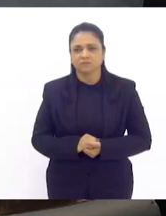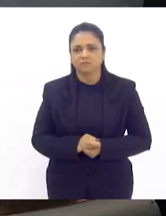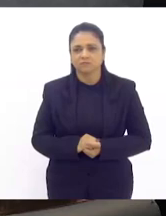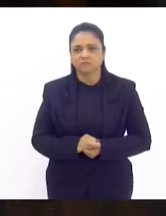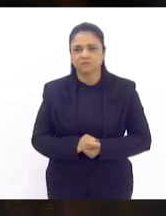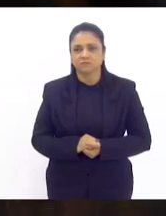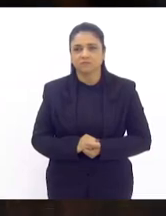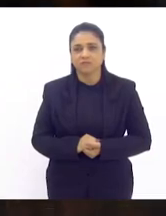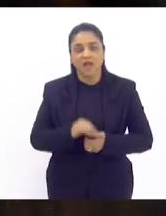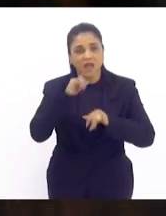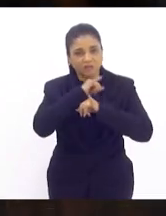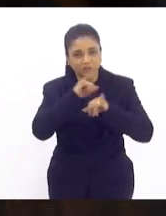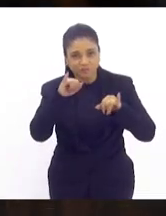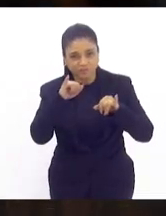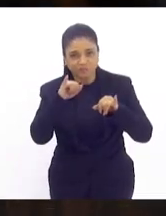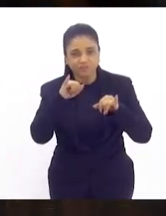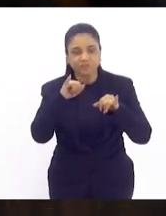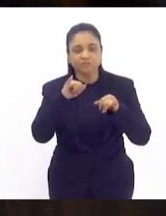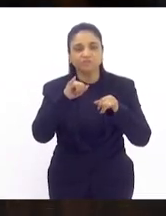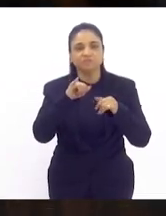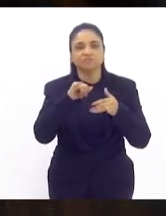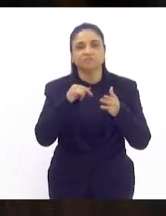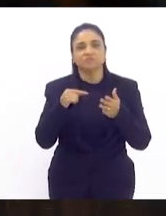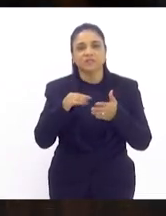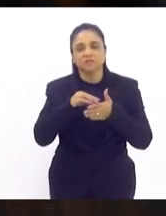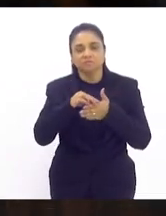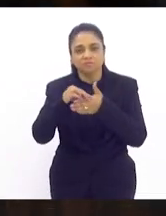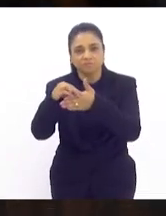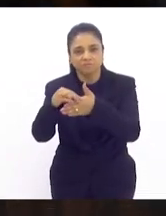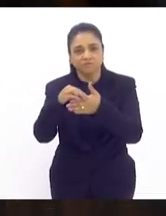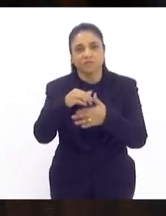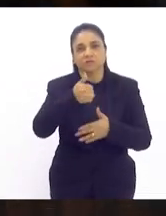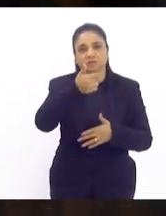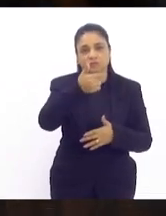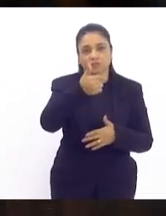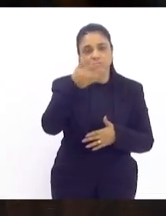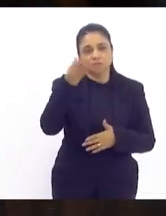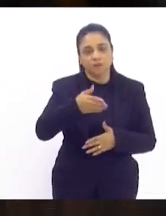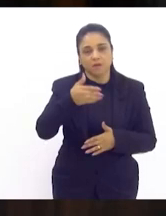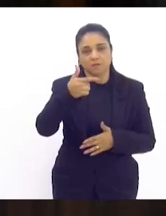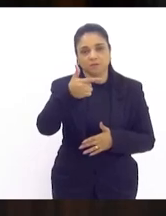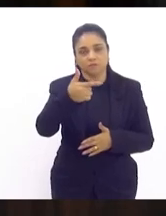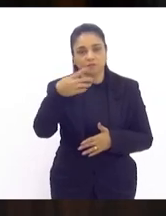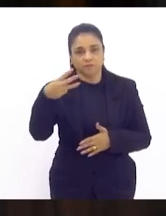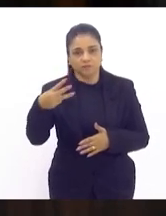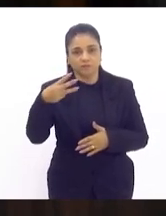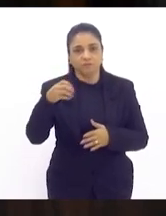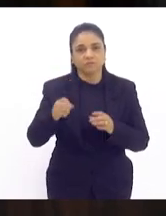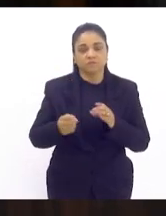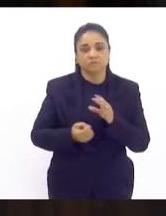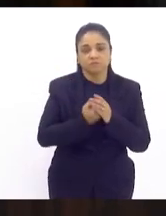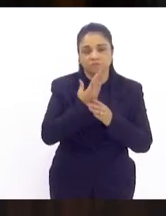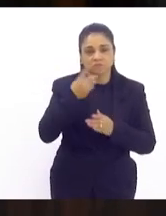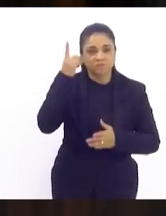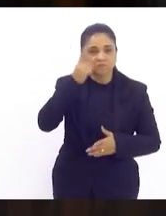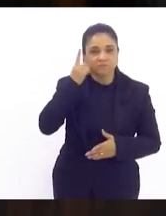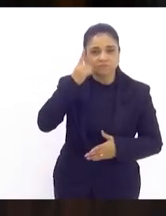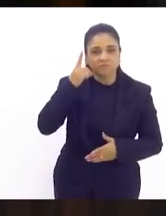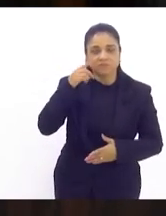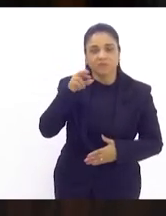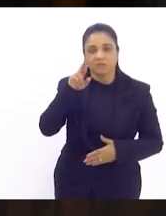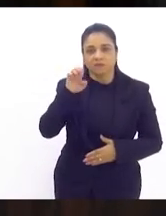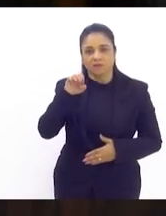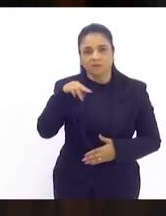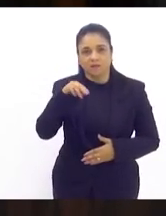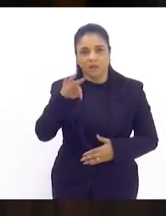anuncio indicação legislativa 12 bar 2023 de autoria do deputado Renato Machado